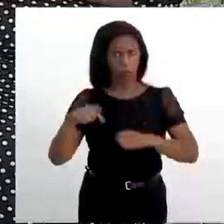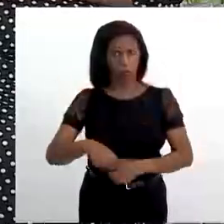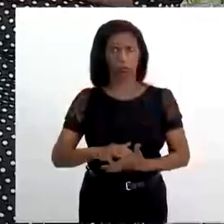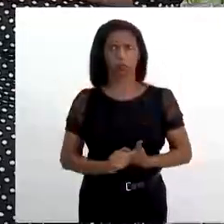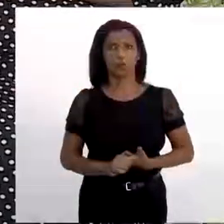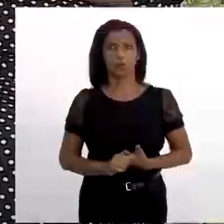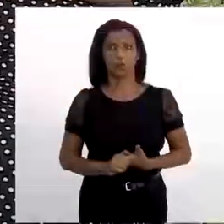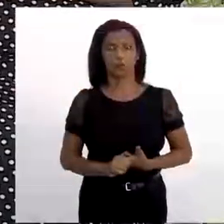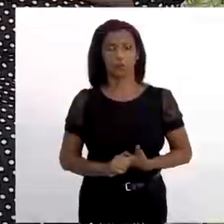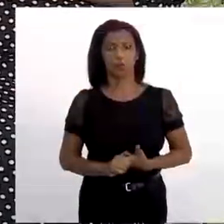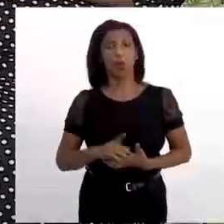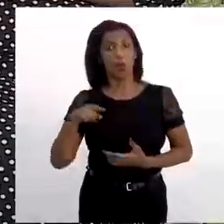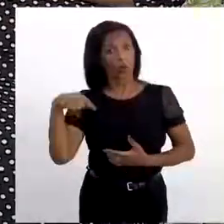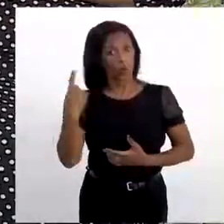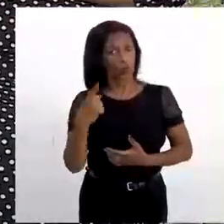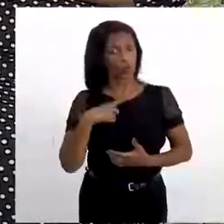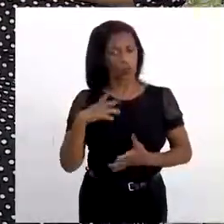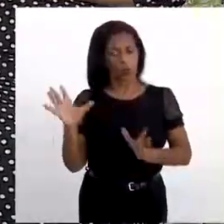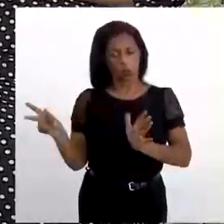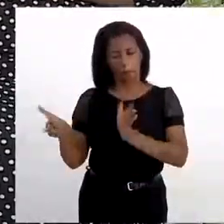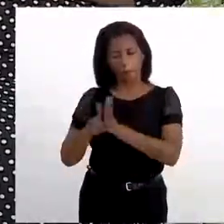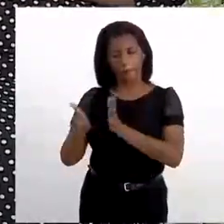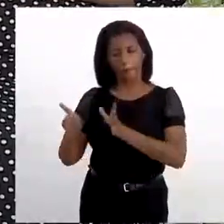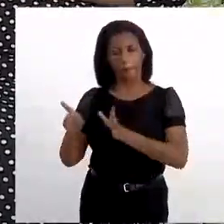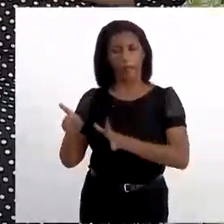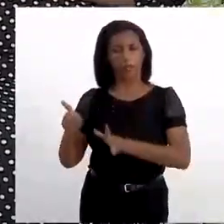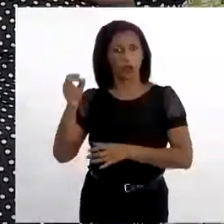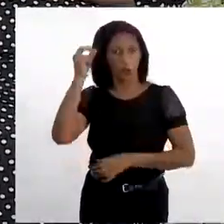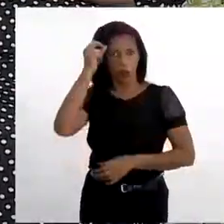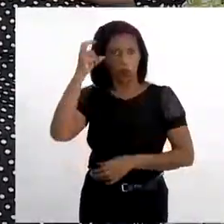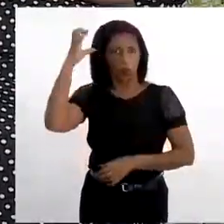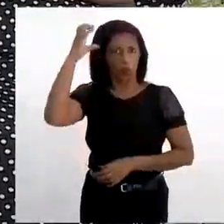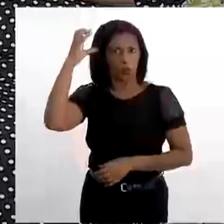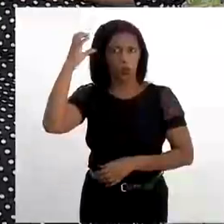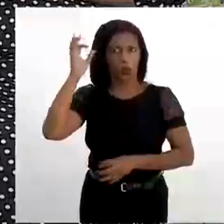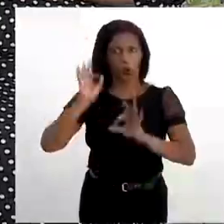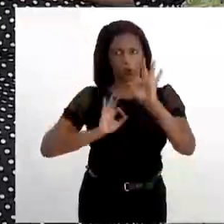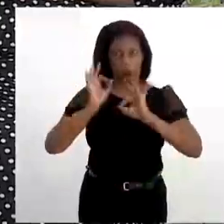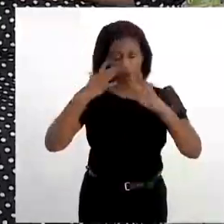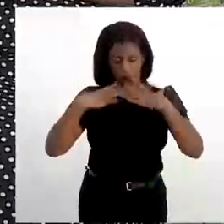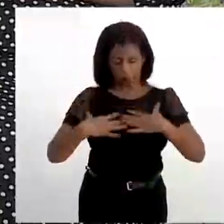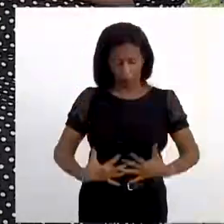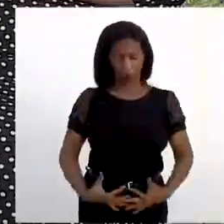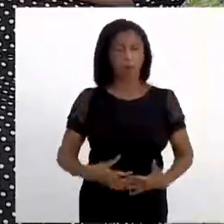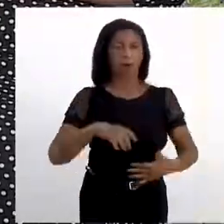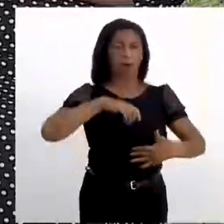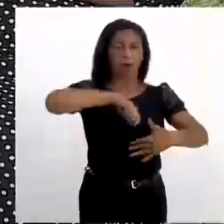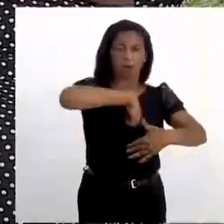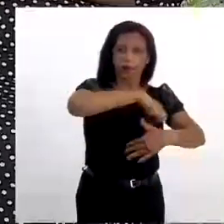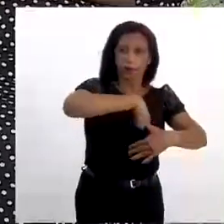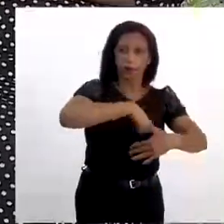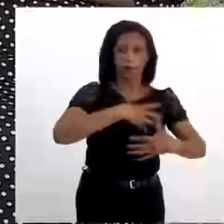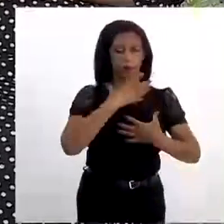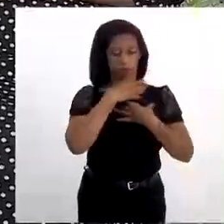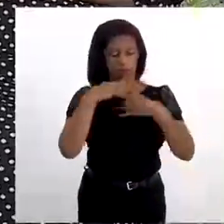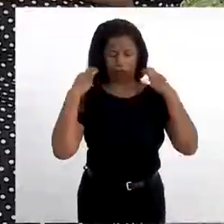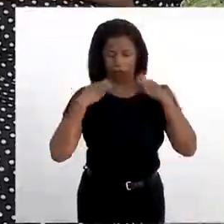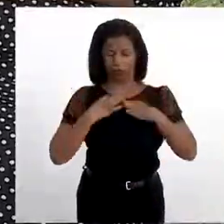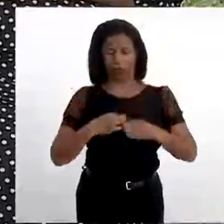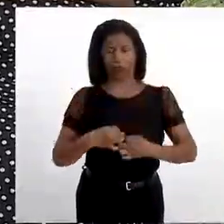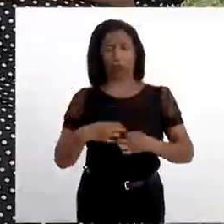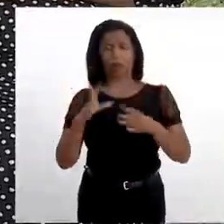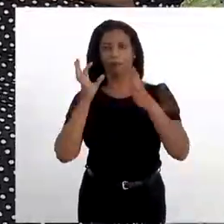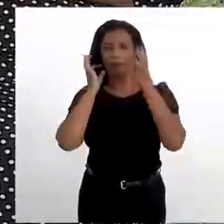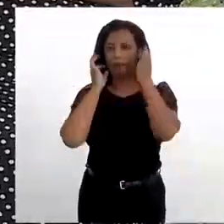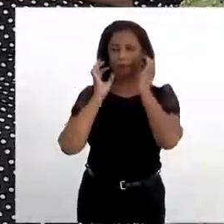você sabe que nós temos uma parte cultural muito forte, né? A nossa forma de vestir, a nossa comida, a nossa culinária, os